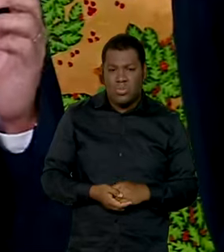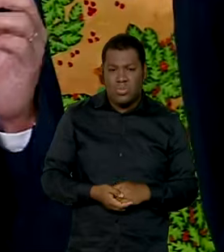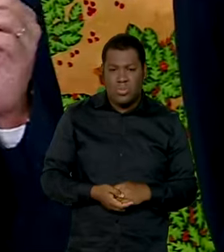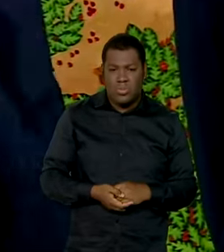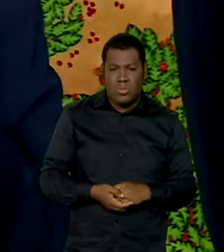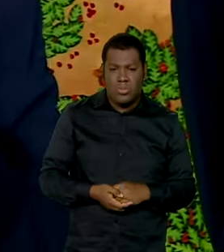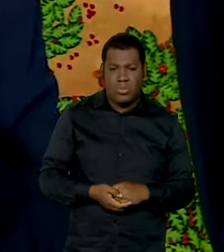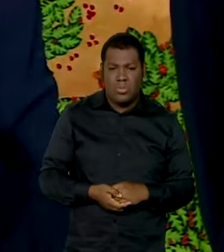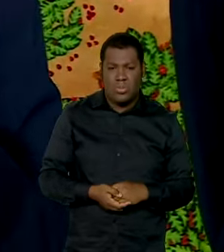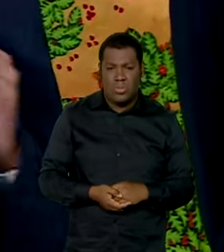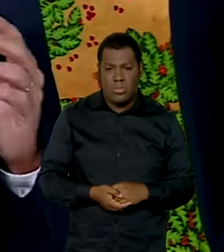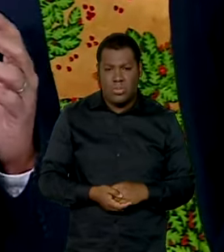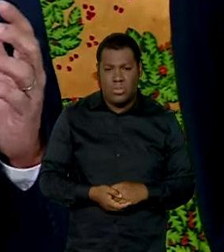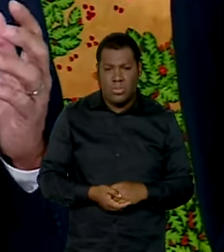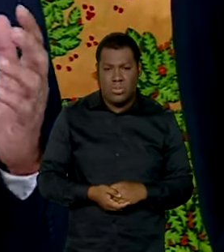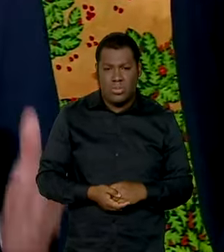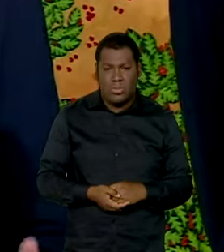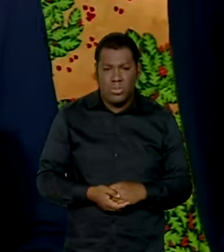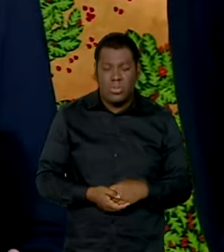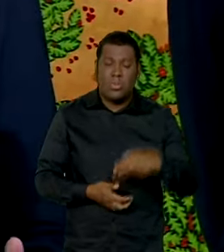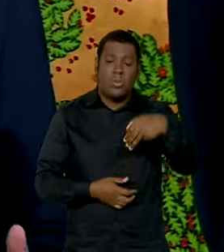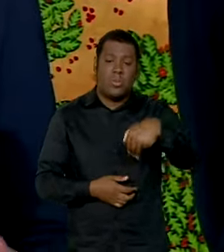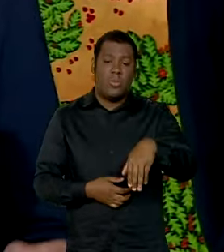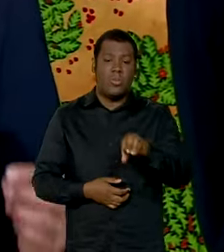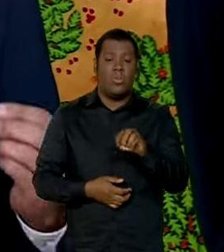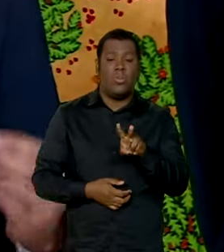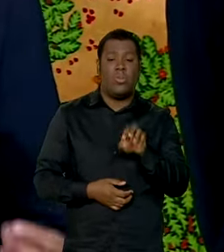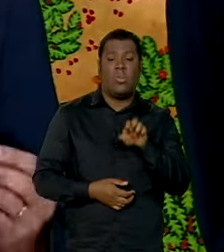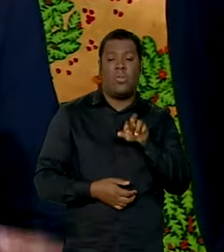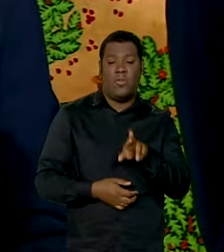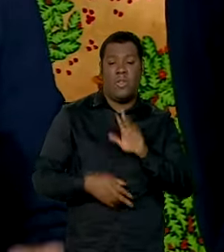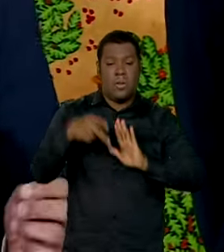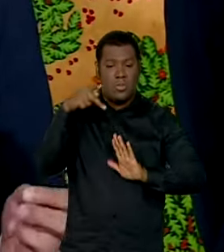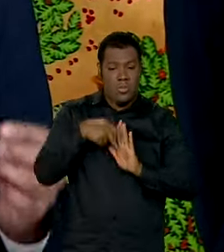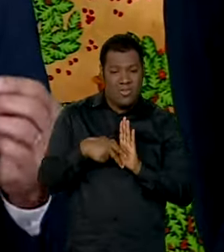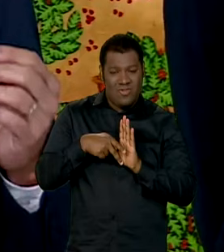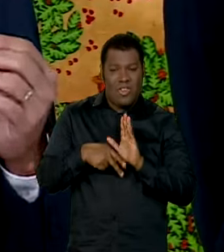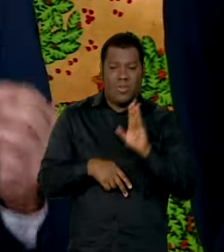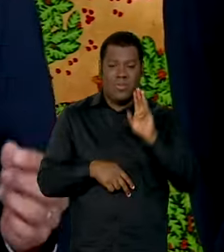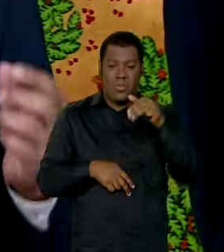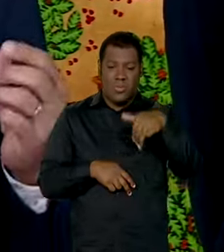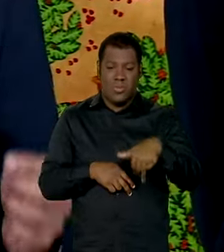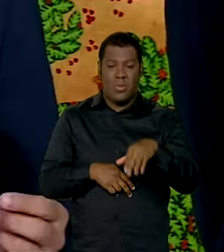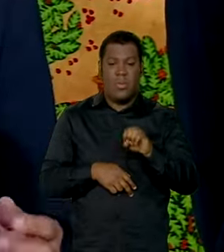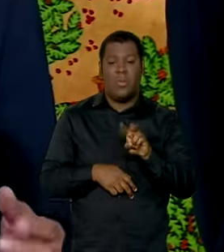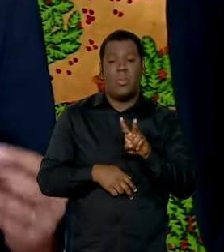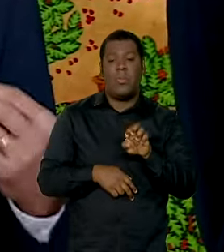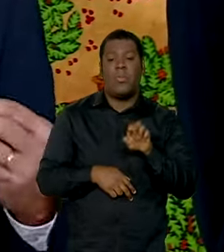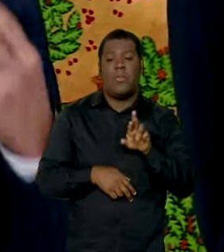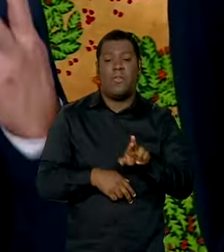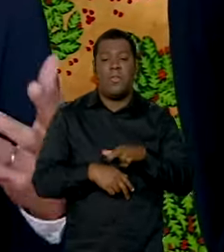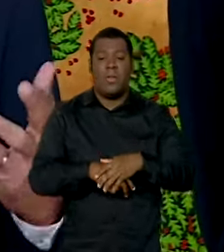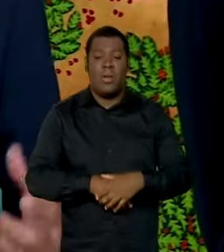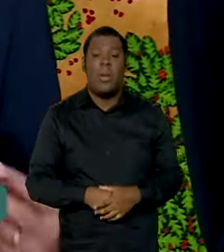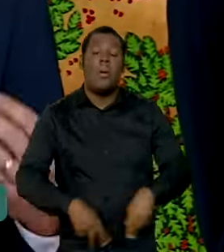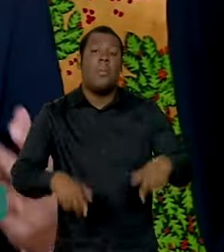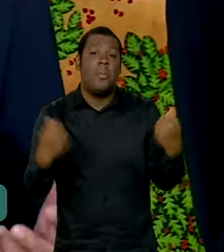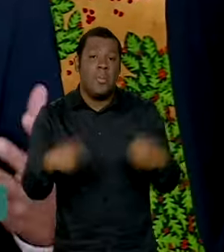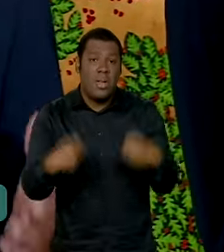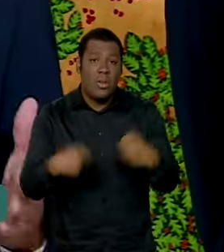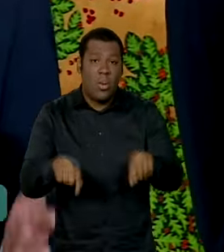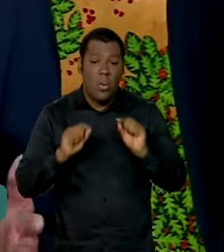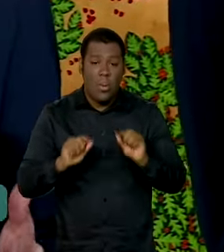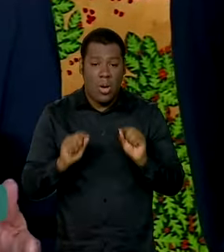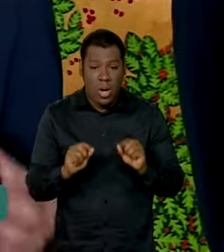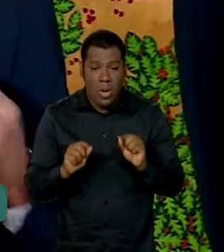definição clara do Mover, ficou muito nítido, necessário a gente também definirmos